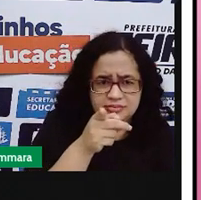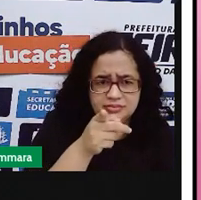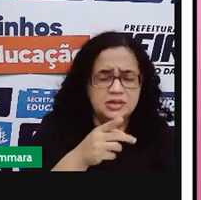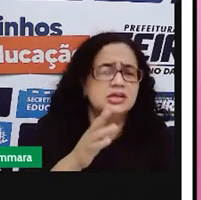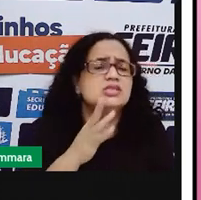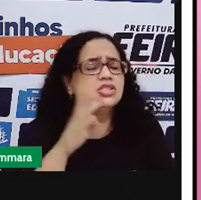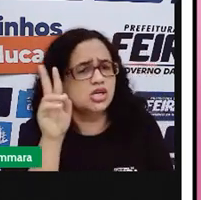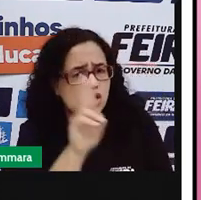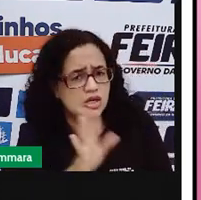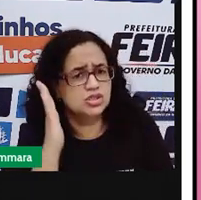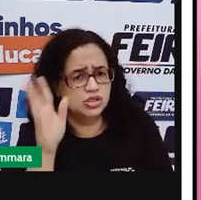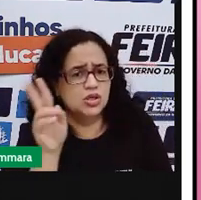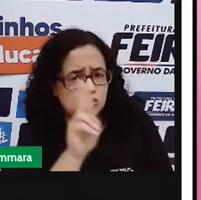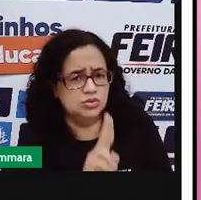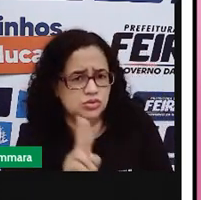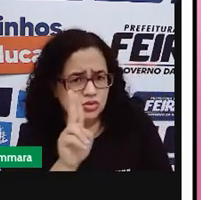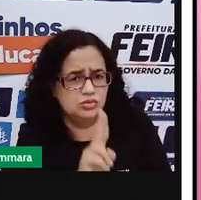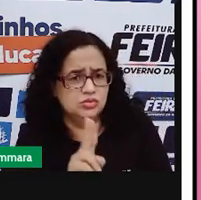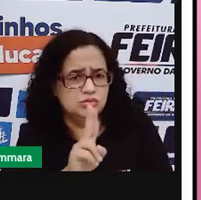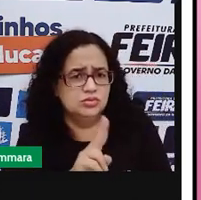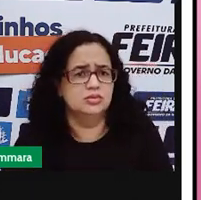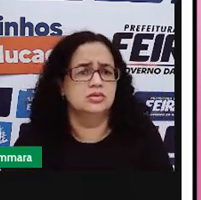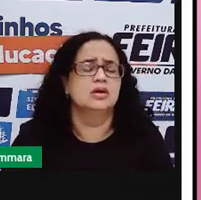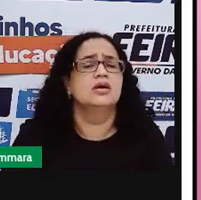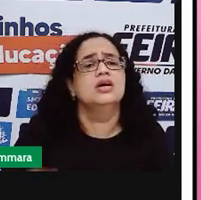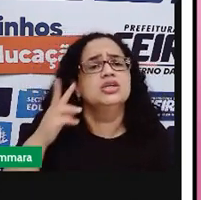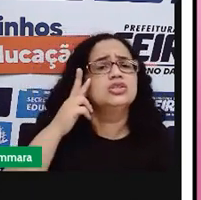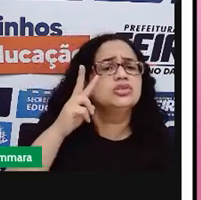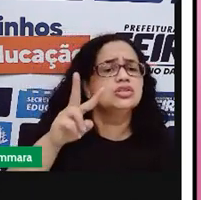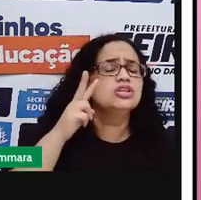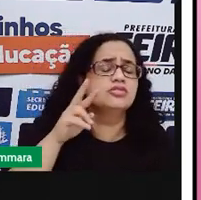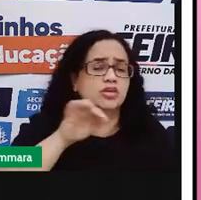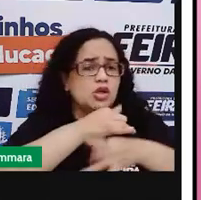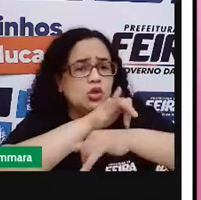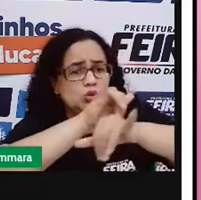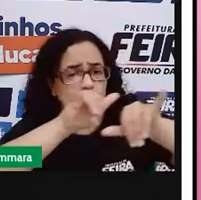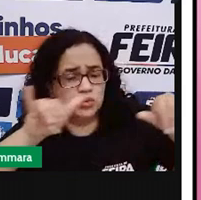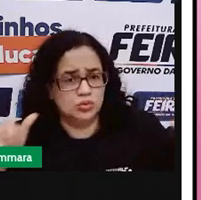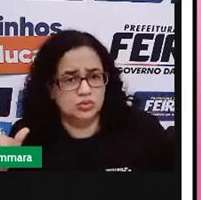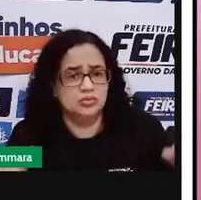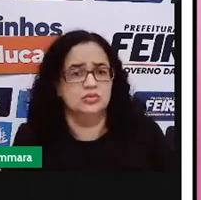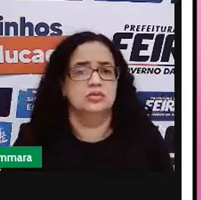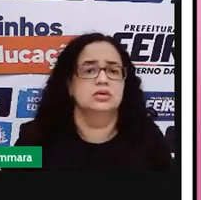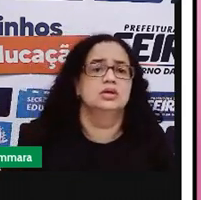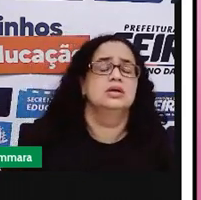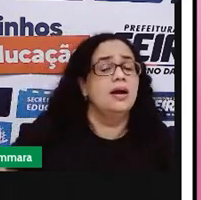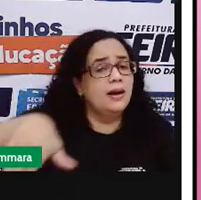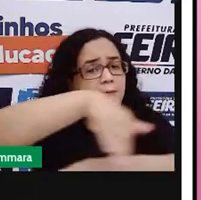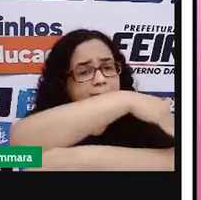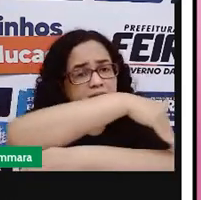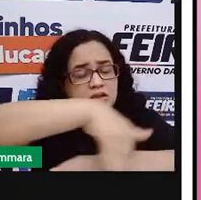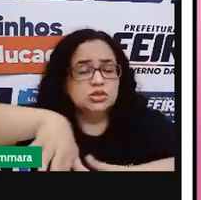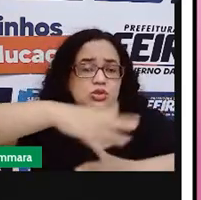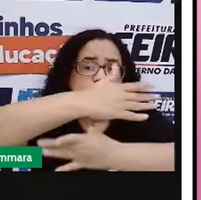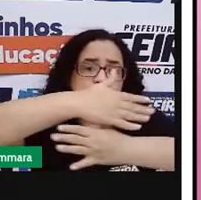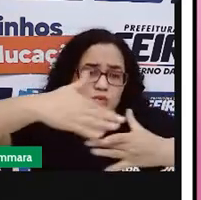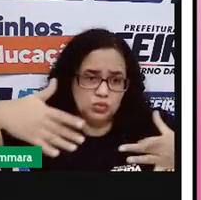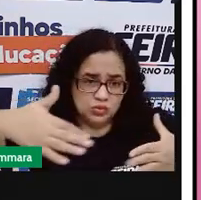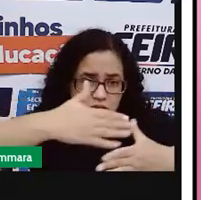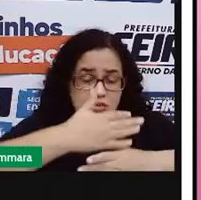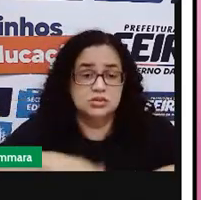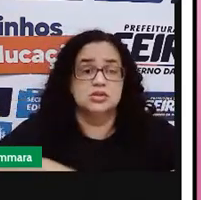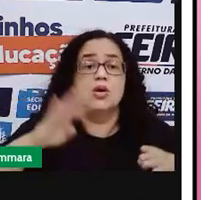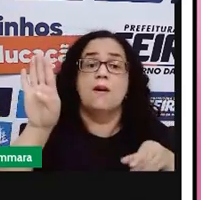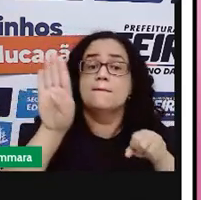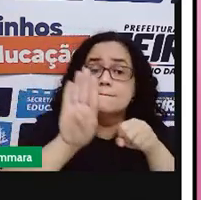Já utilizou? Você vê o anúncio desse produto pelas ruas da cidade, aí no seu